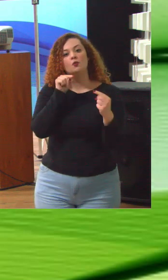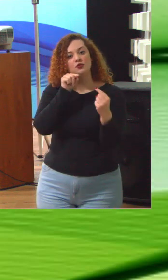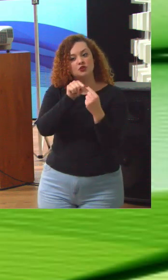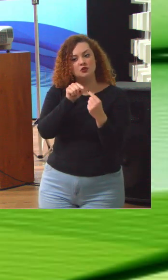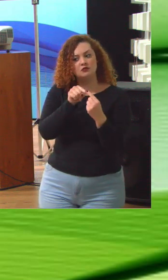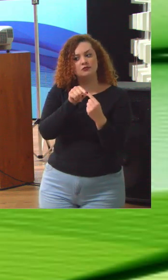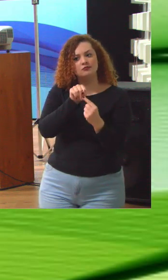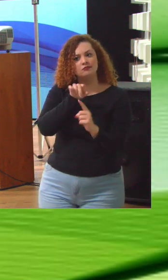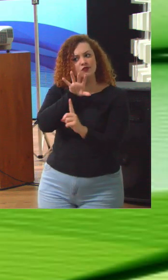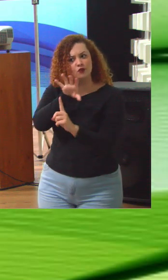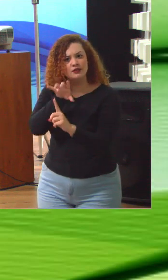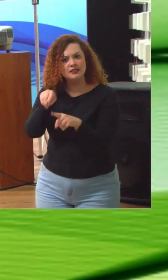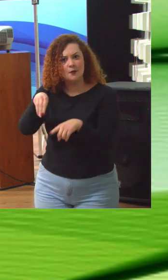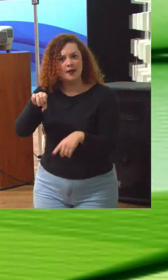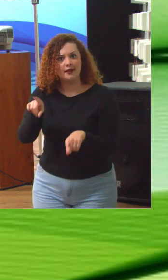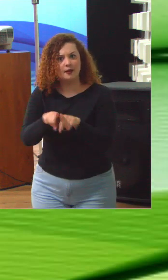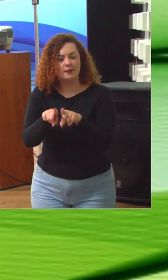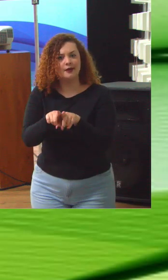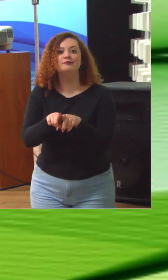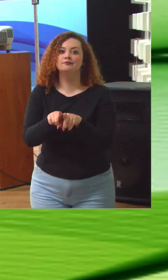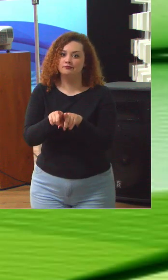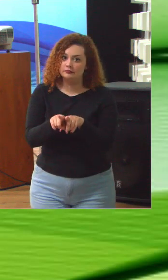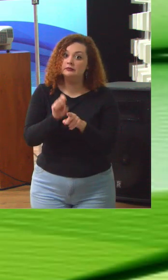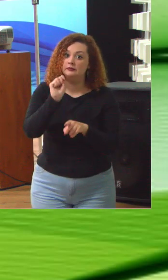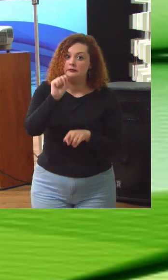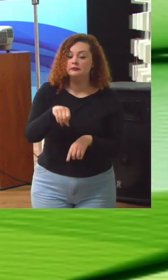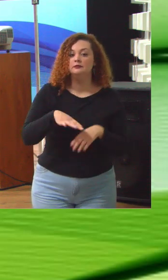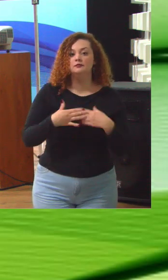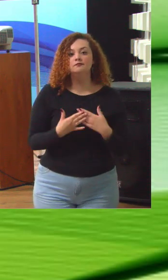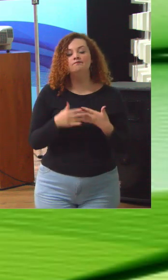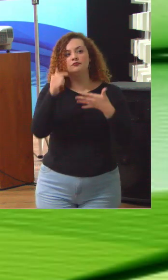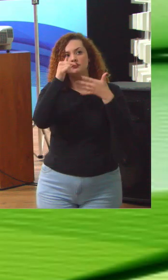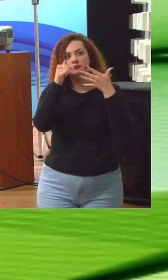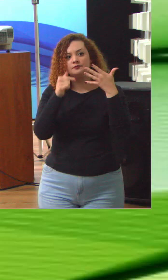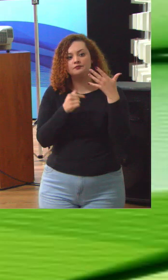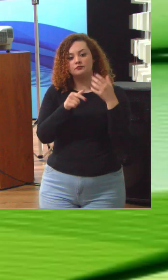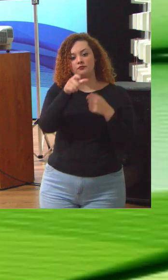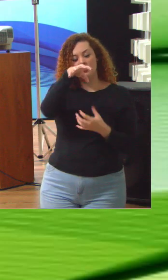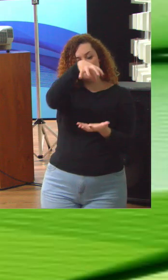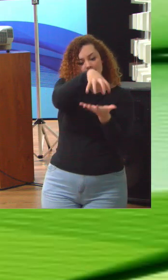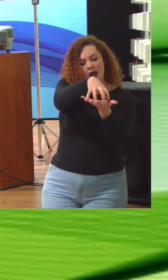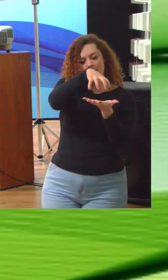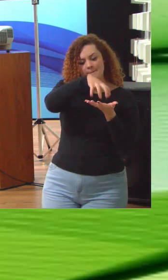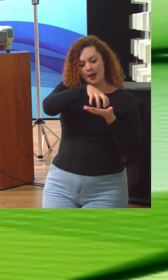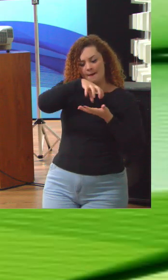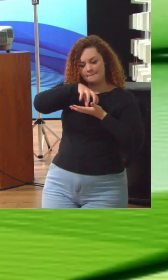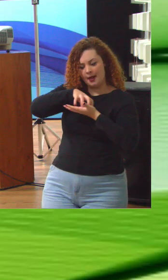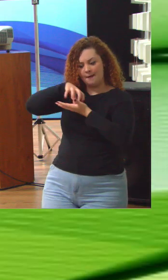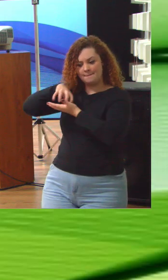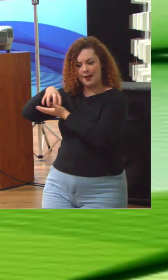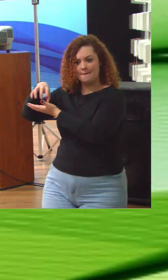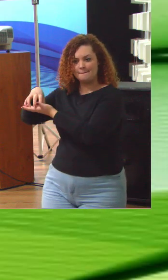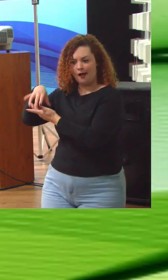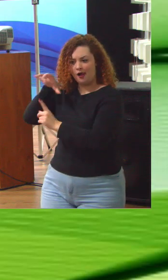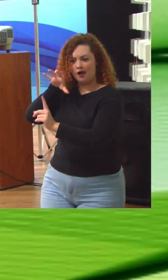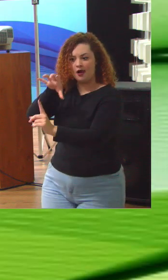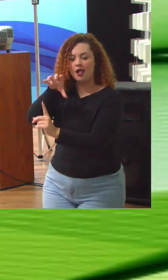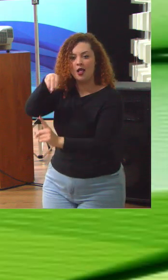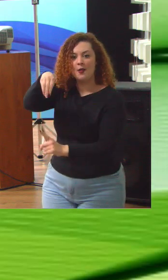MEC pressiona essa constelação de atores alguns internos e muitos atores